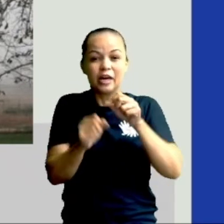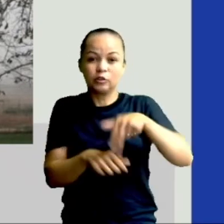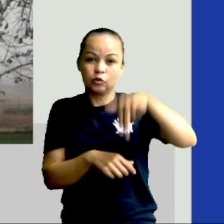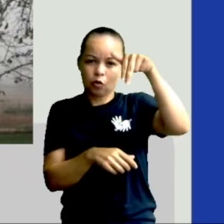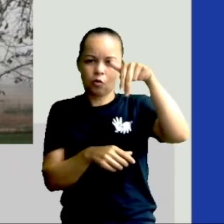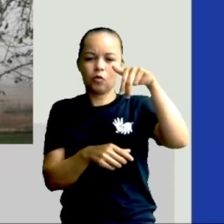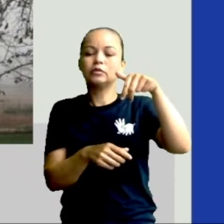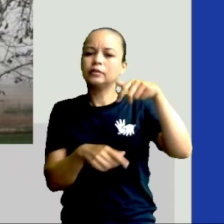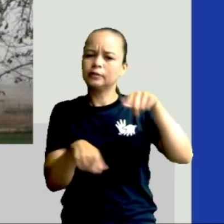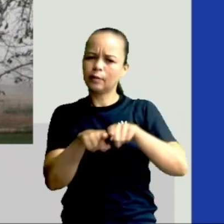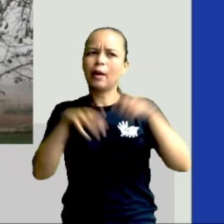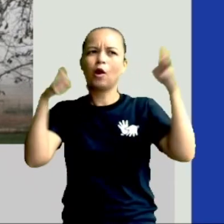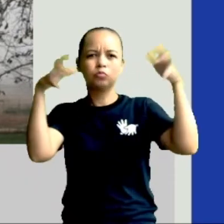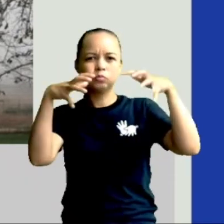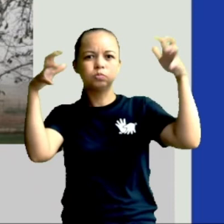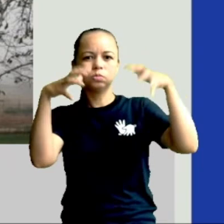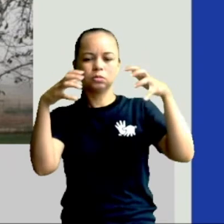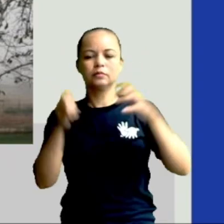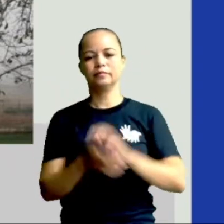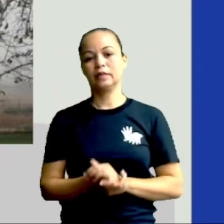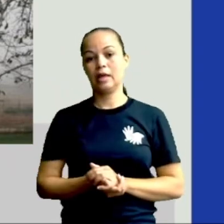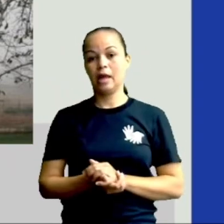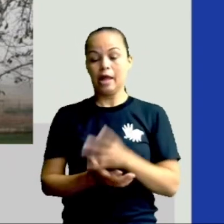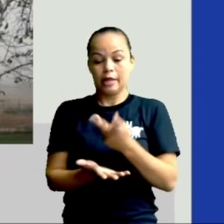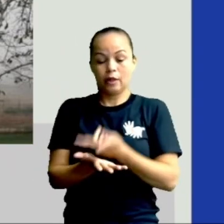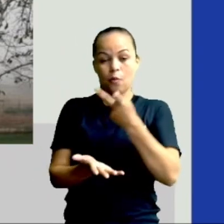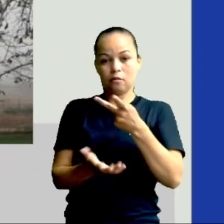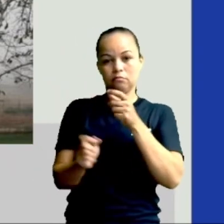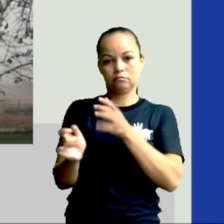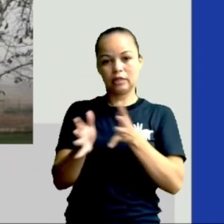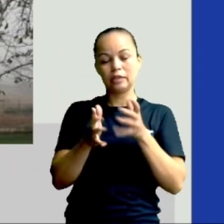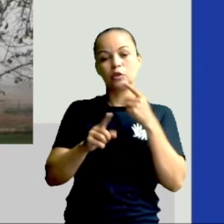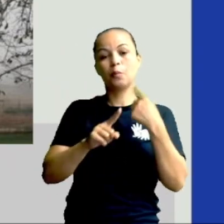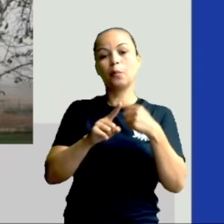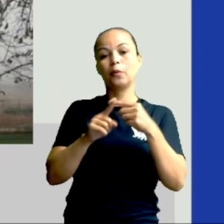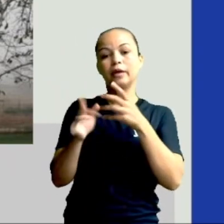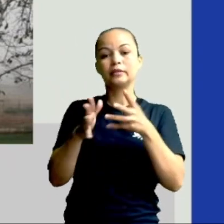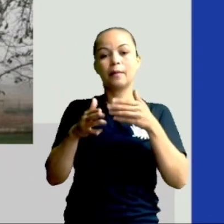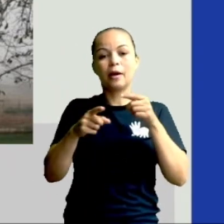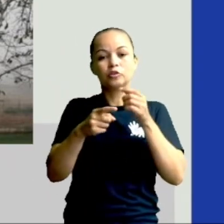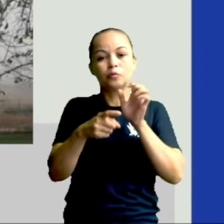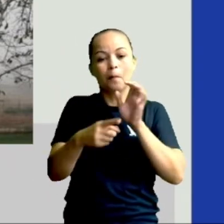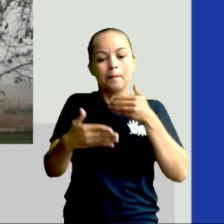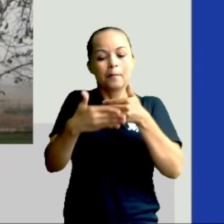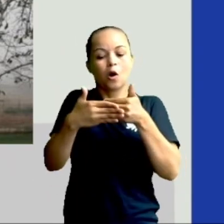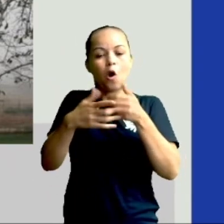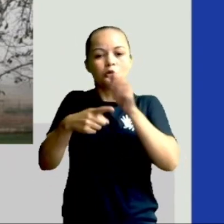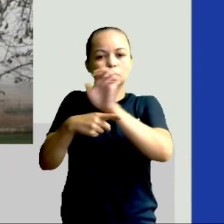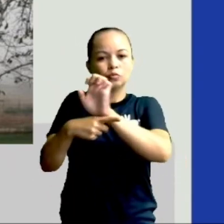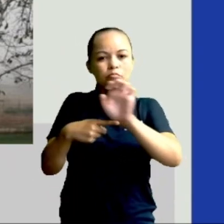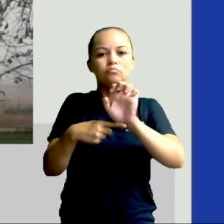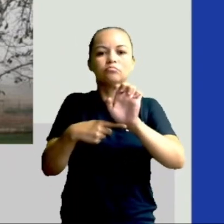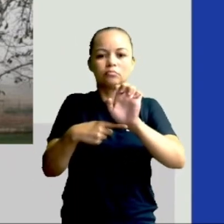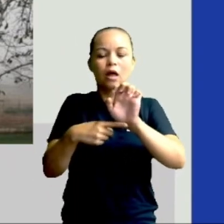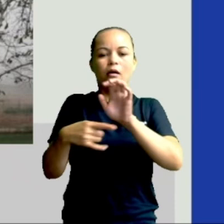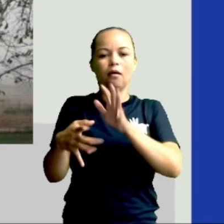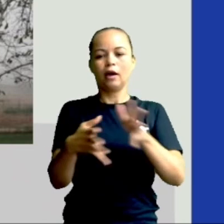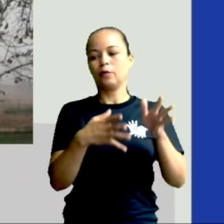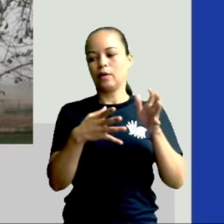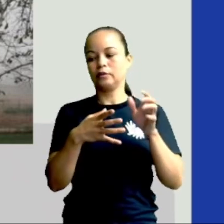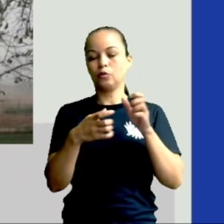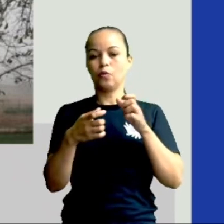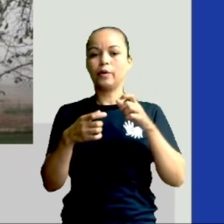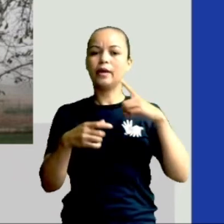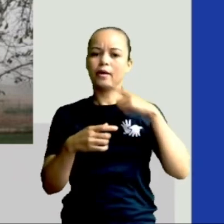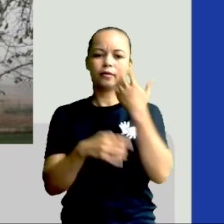chove bastante. E esse fato ocorre, porque ele já está mais próximo da linha do Equador, e a região norte tem muita vegetação e